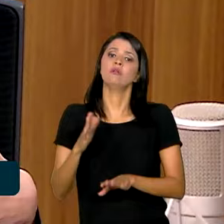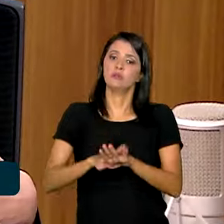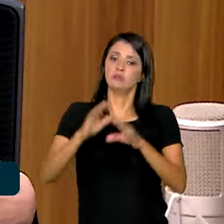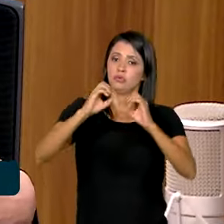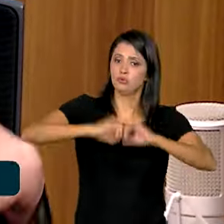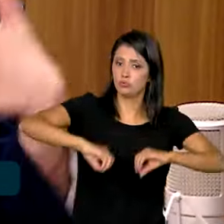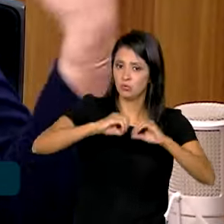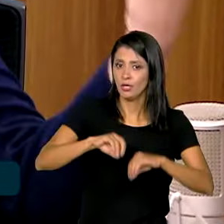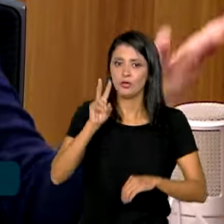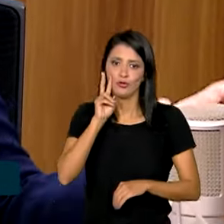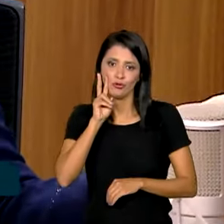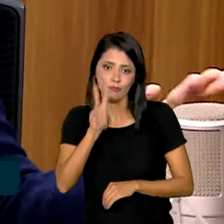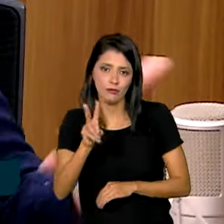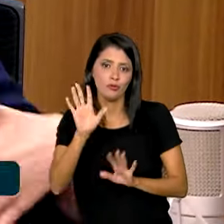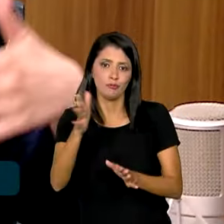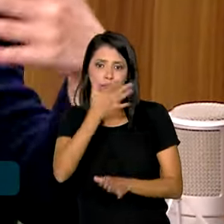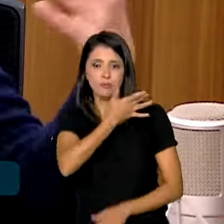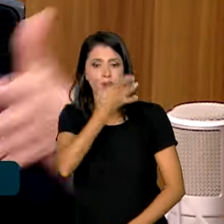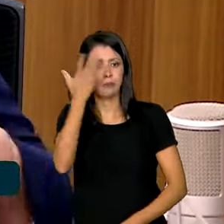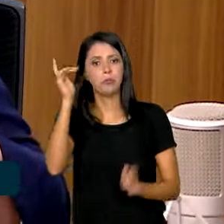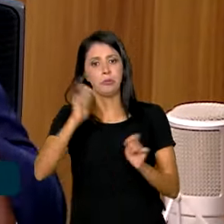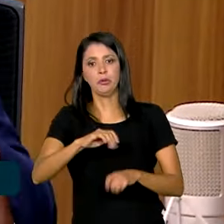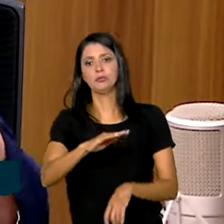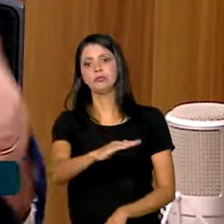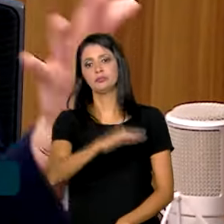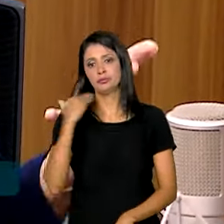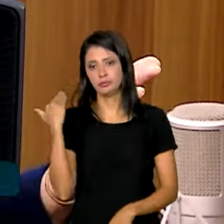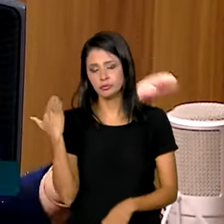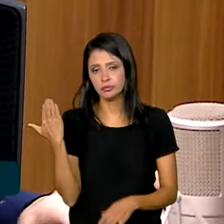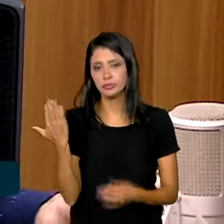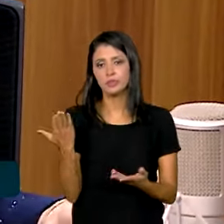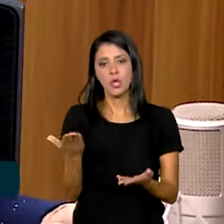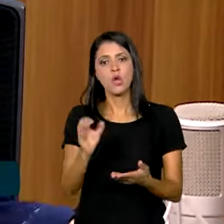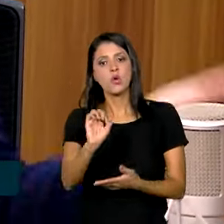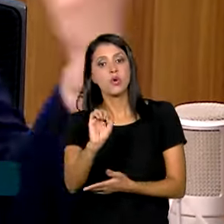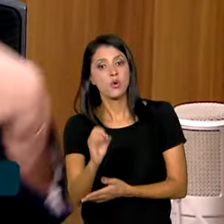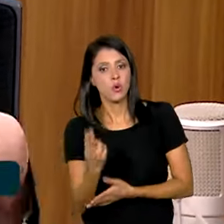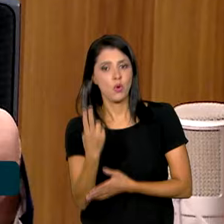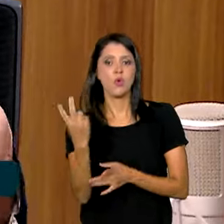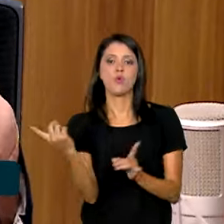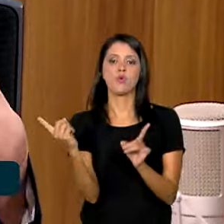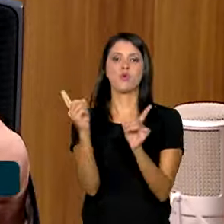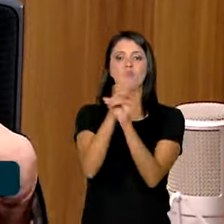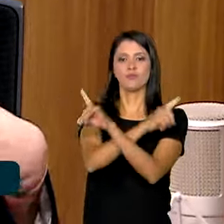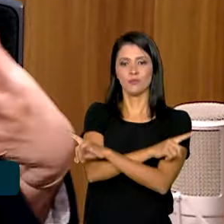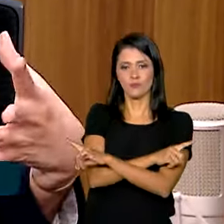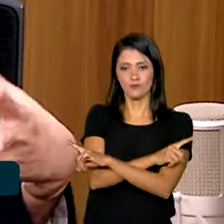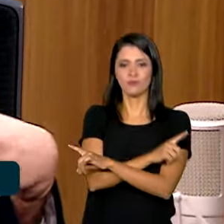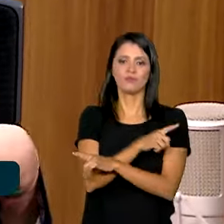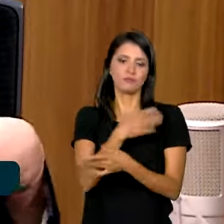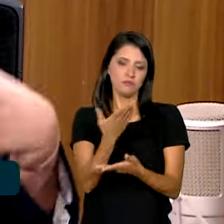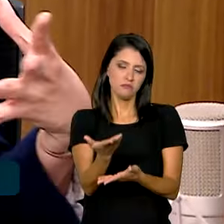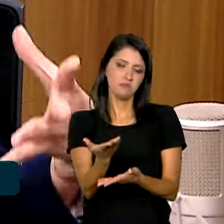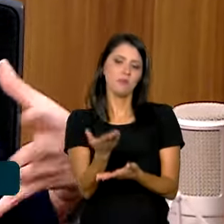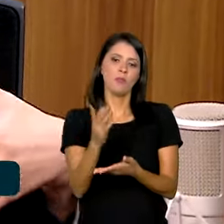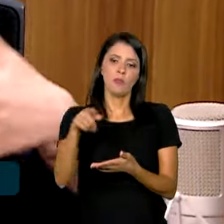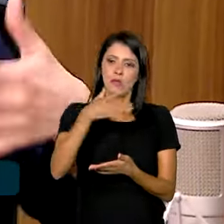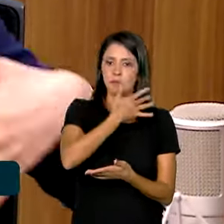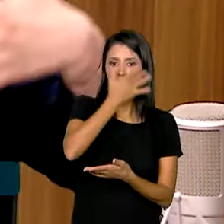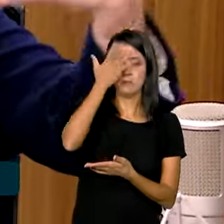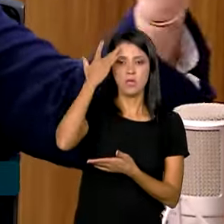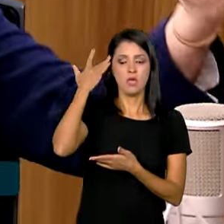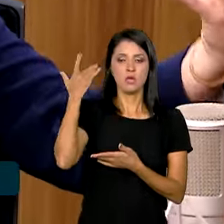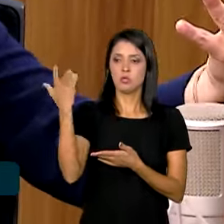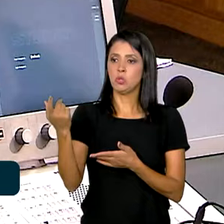A gente vê casos, inclusive, que podem ser fatais ou, então, ao contrário, né? Mas, depois, enfim, as pessoas têm um